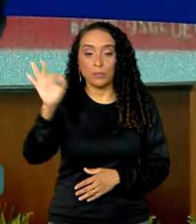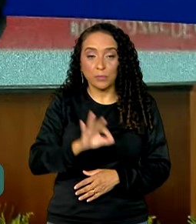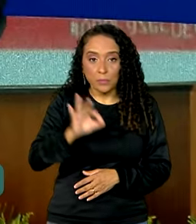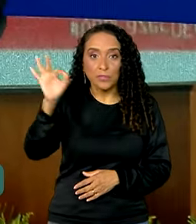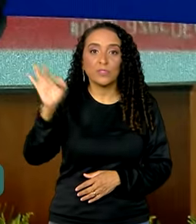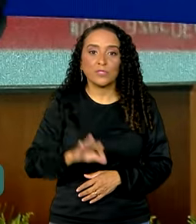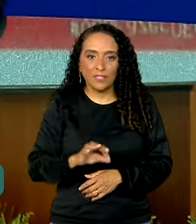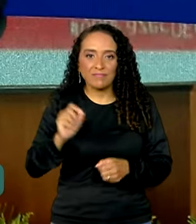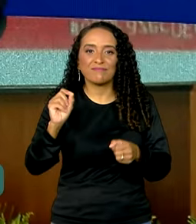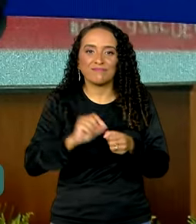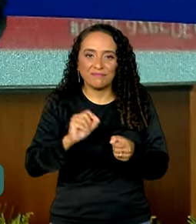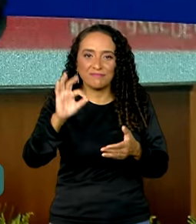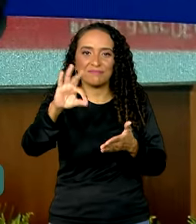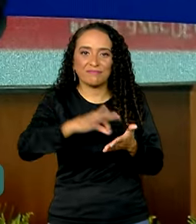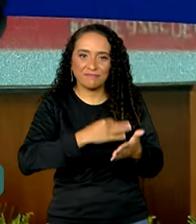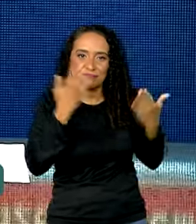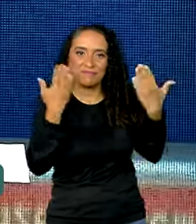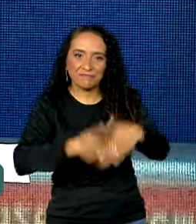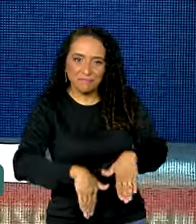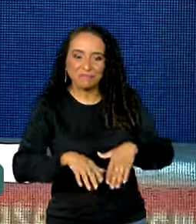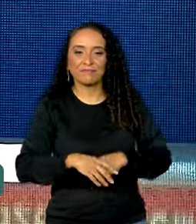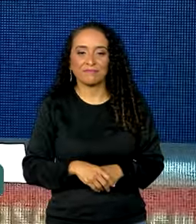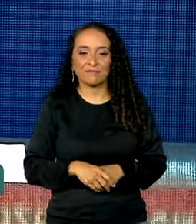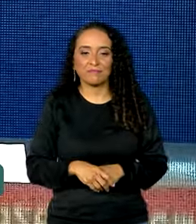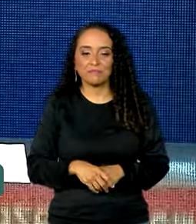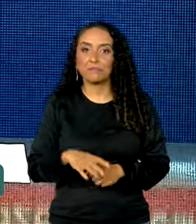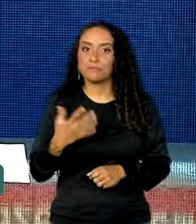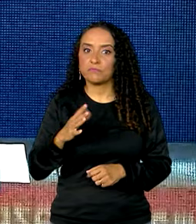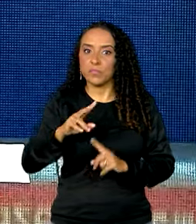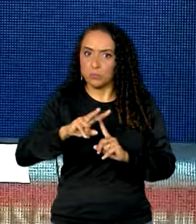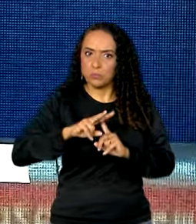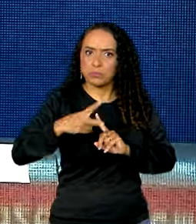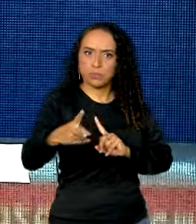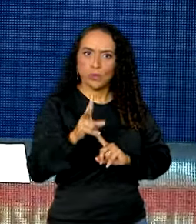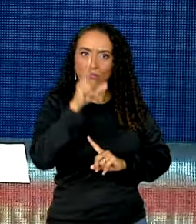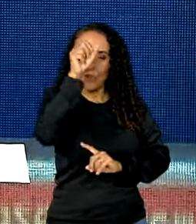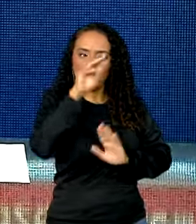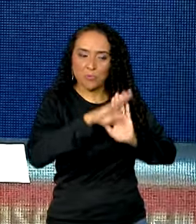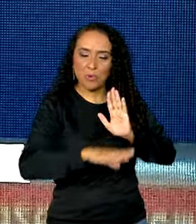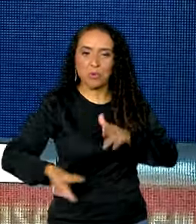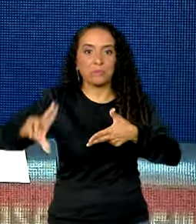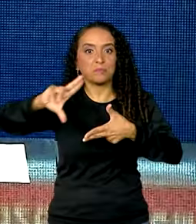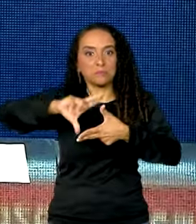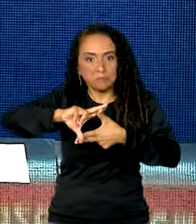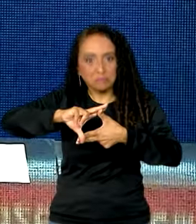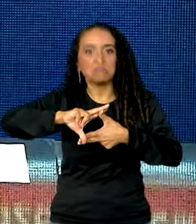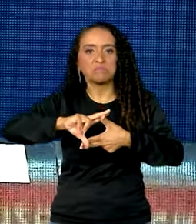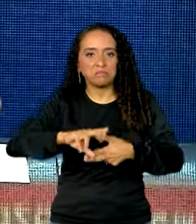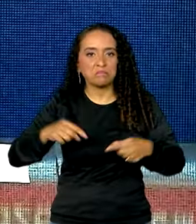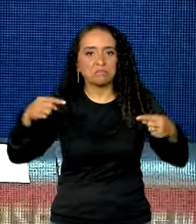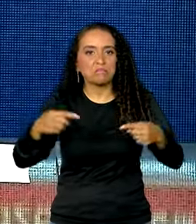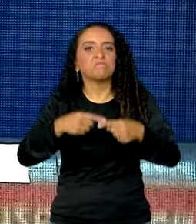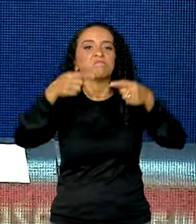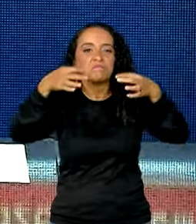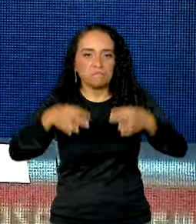fizeram as provas. Consideravelmente um efeito forte do programa Pé de Meia, que